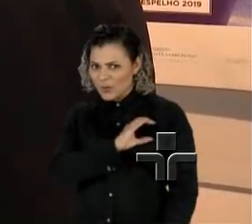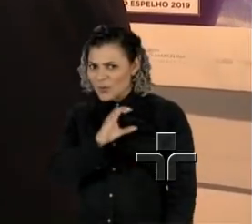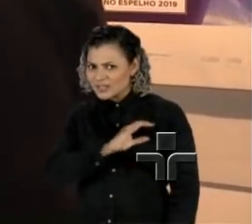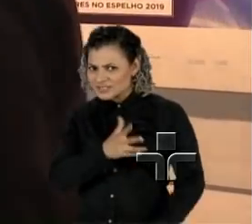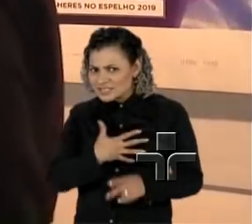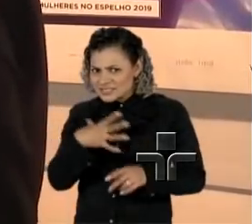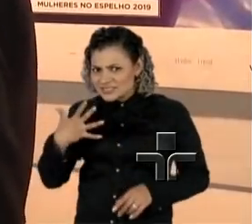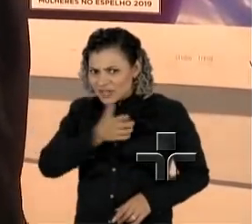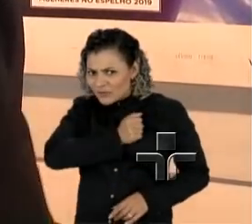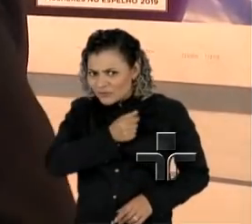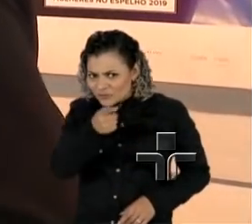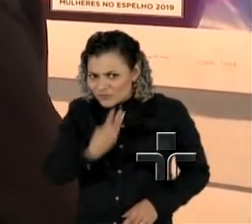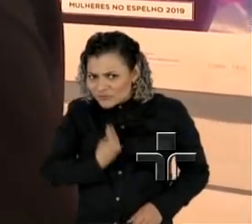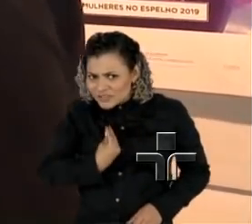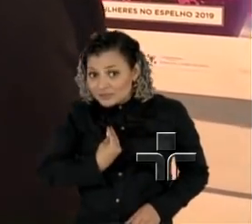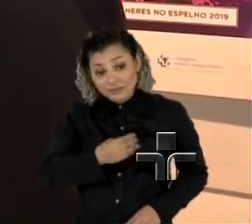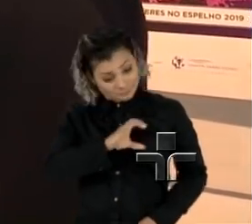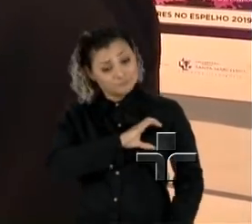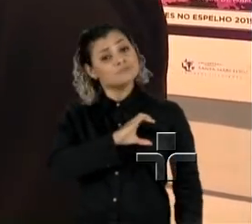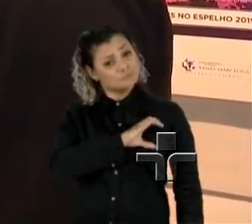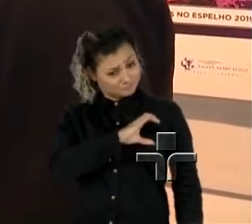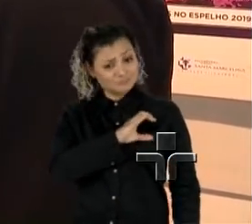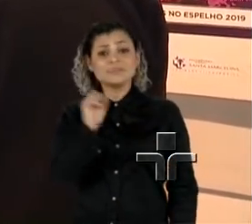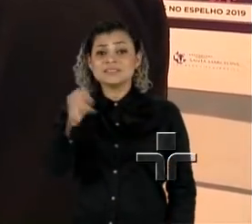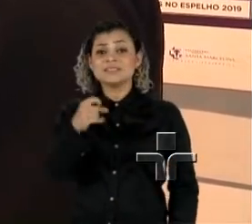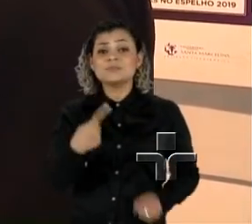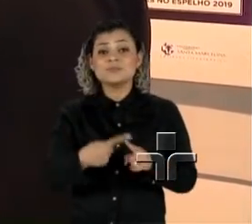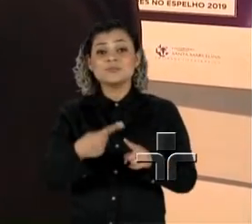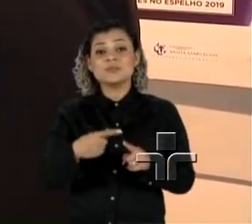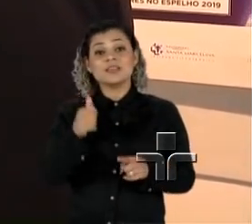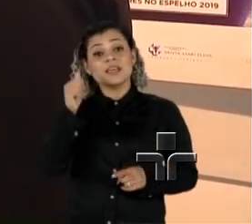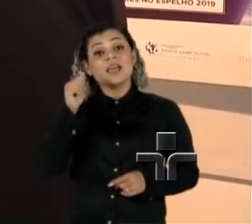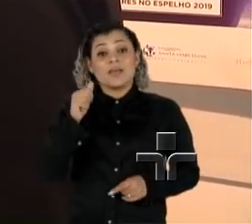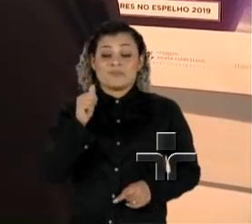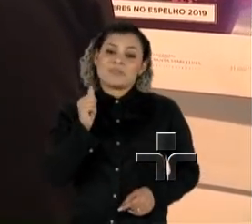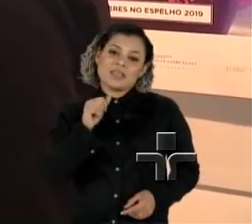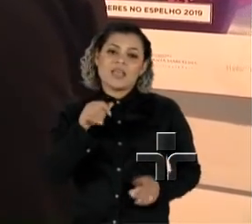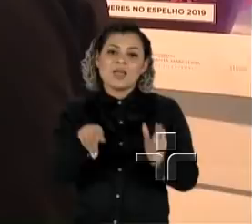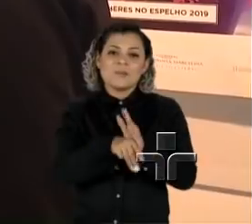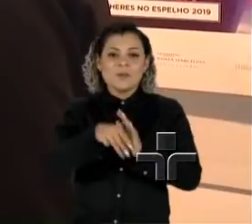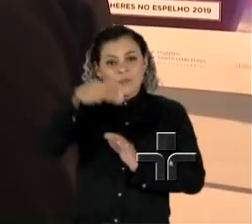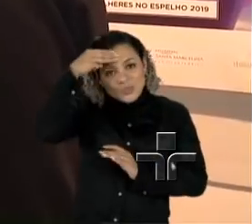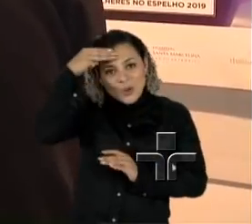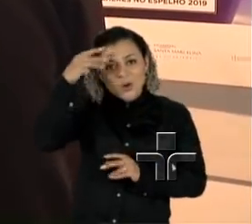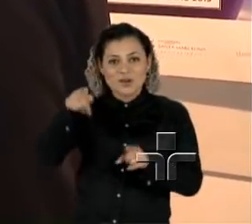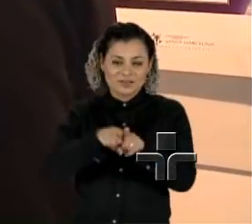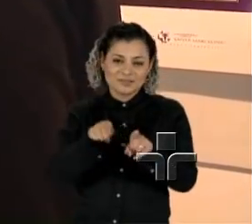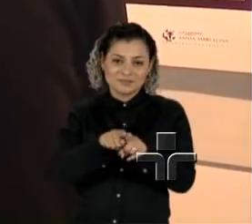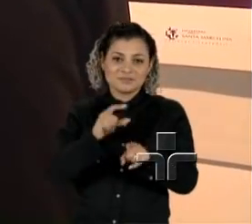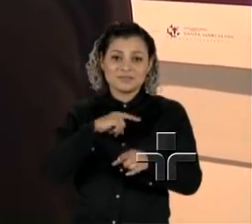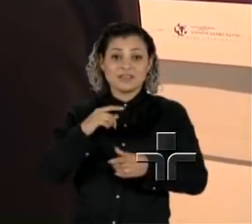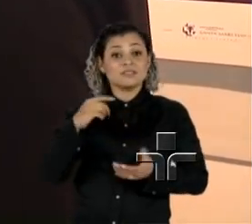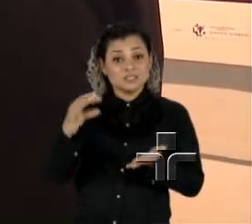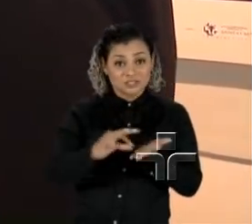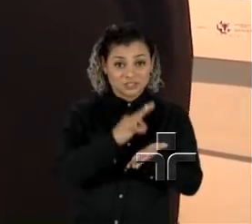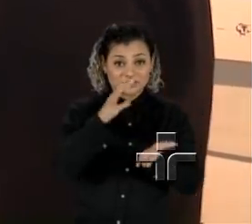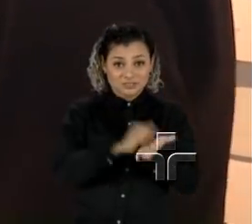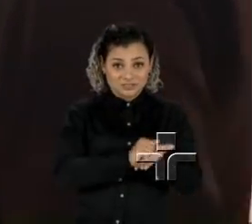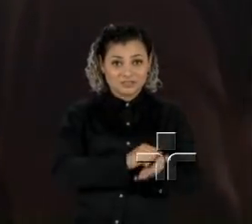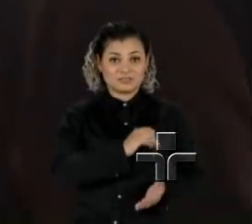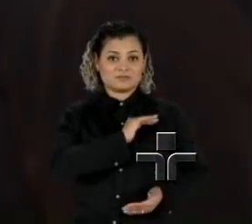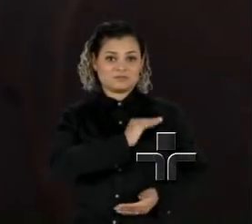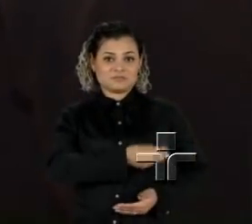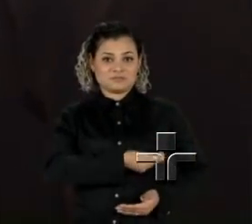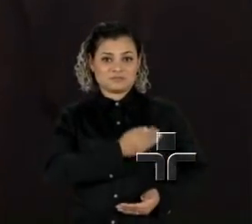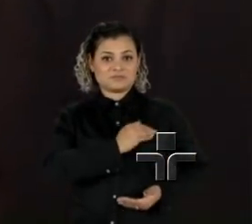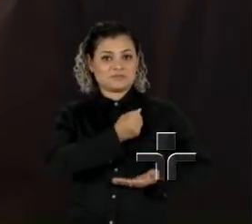vida? Sim, também, porque minha nória havia me convidado para fazer a inscrição, para fazer mamografia gratuita